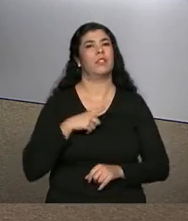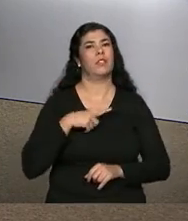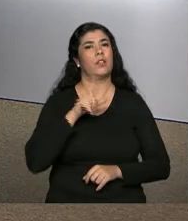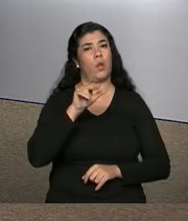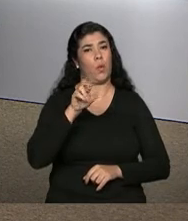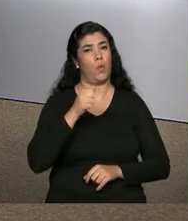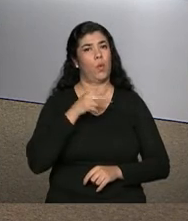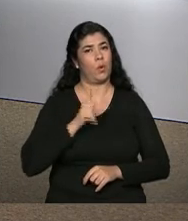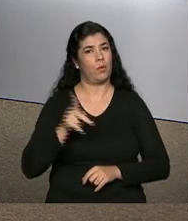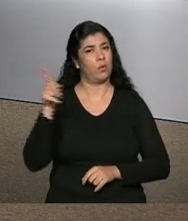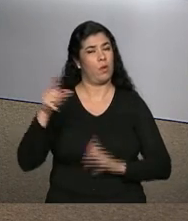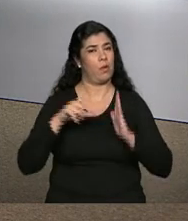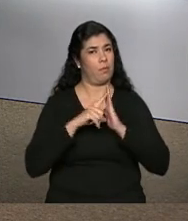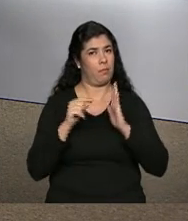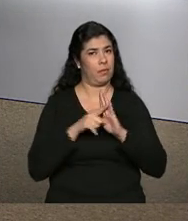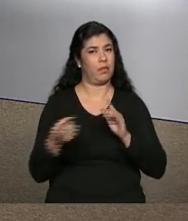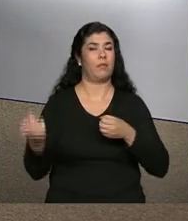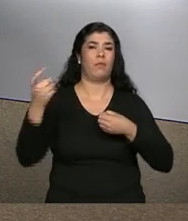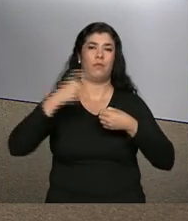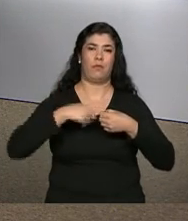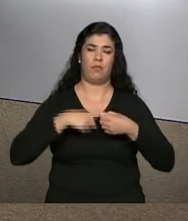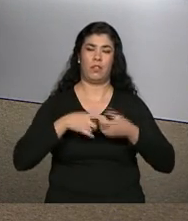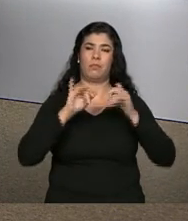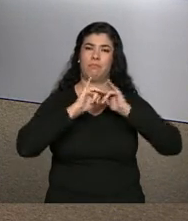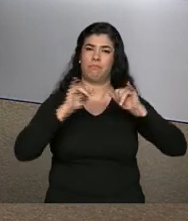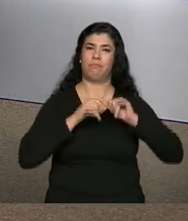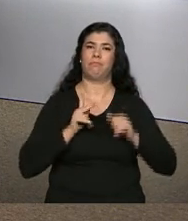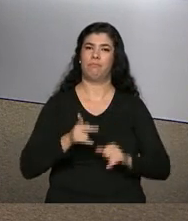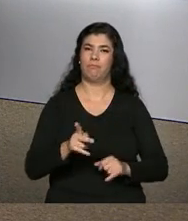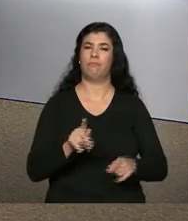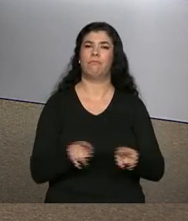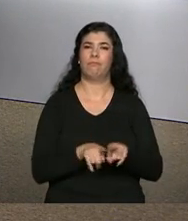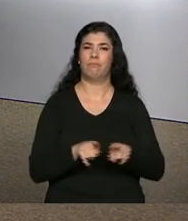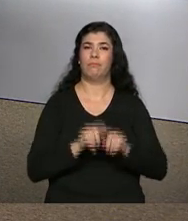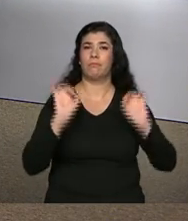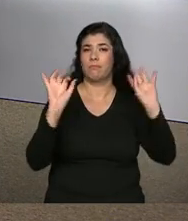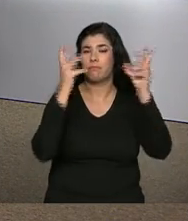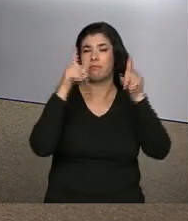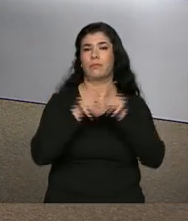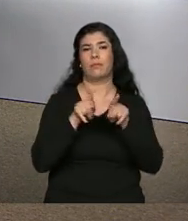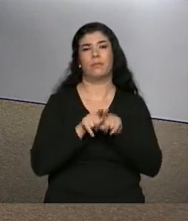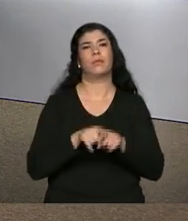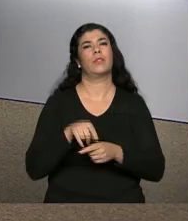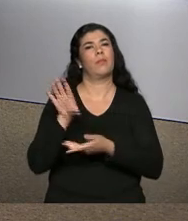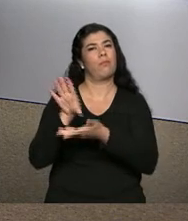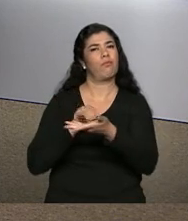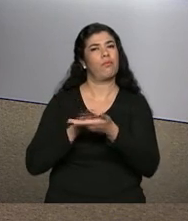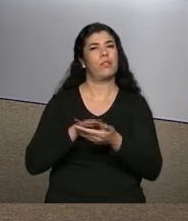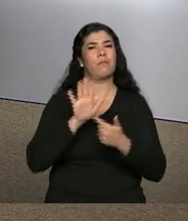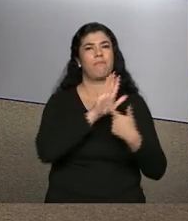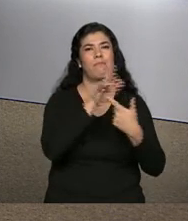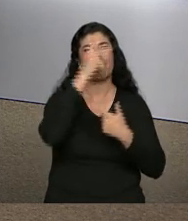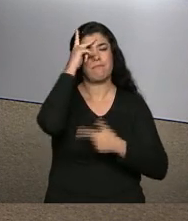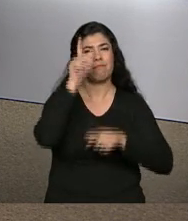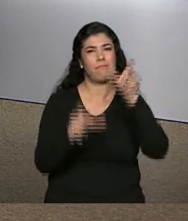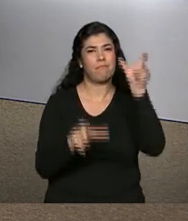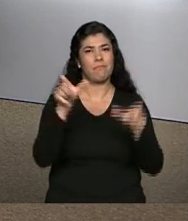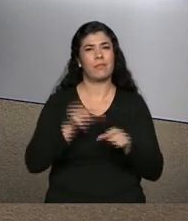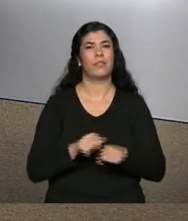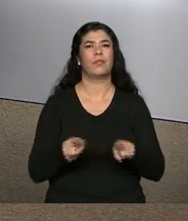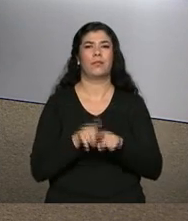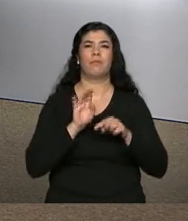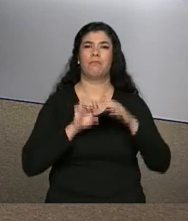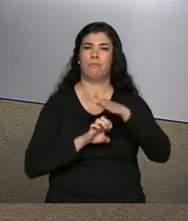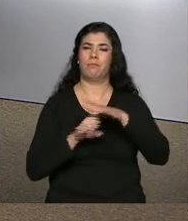Luana continua lá no Palácio do Plano Alto e vai trazendo para a gente mais informações sobre a cerimônia e também mais exemplos de microempreendedores individuais.